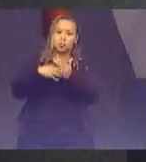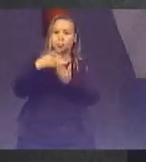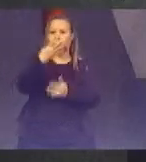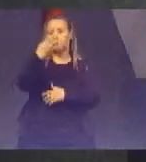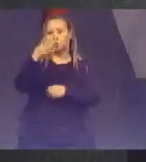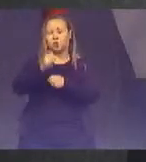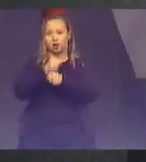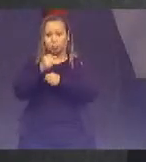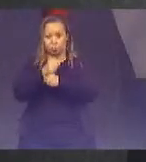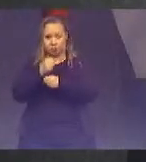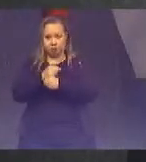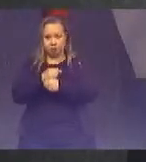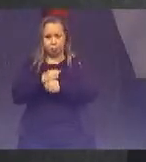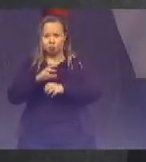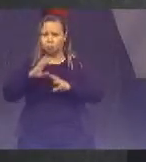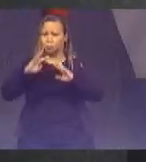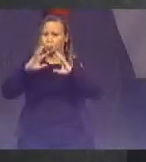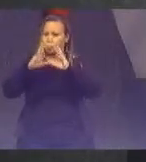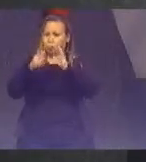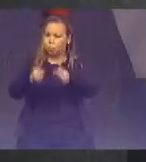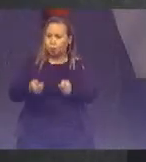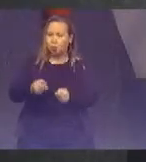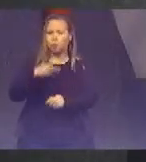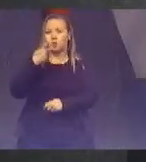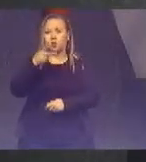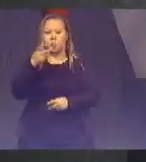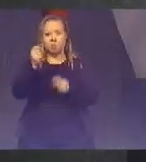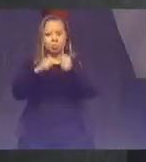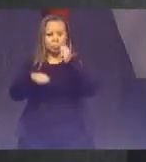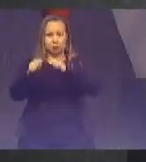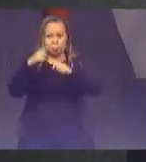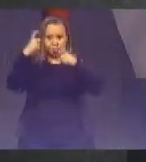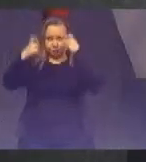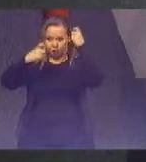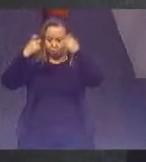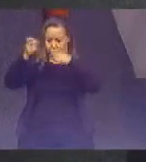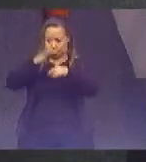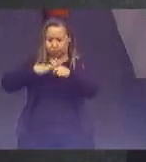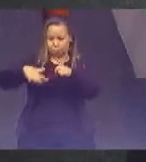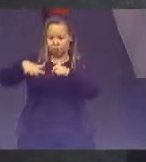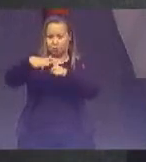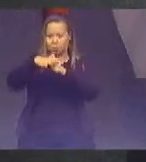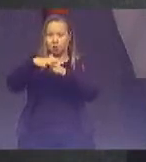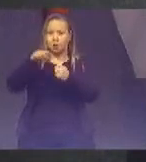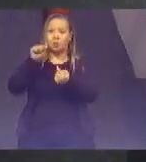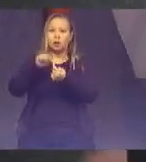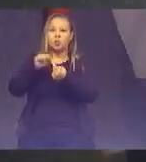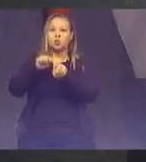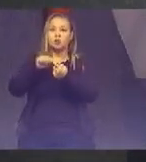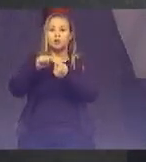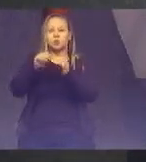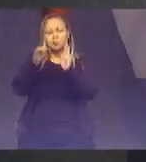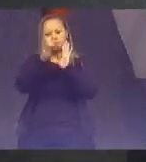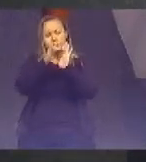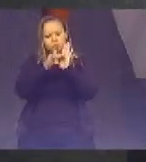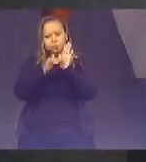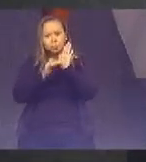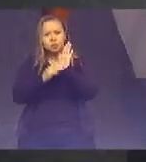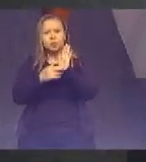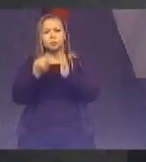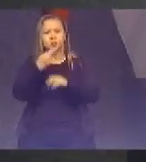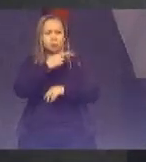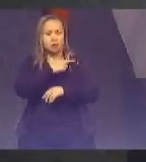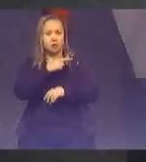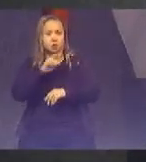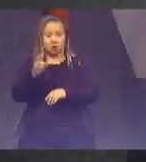sob a ótica da economia do meio ambiente e da preocupação social De acordo com o levantamento da área responsável já